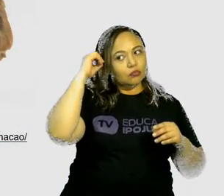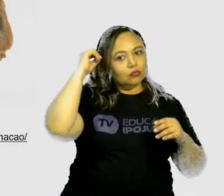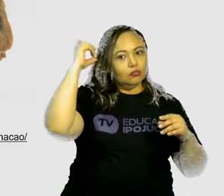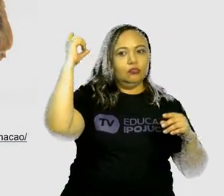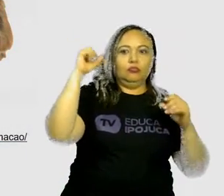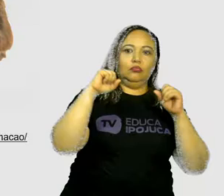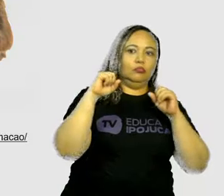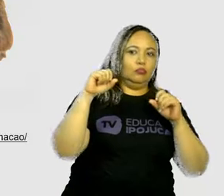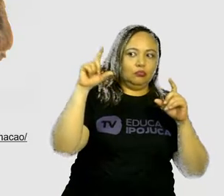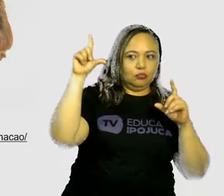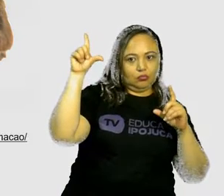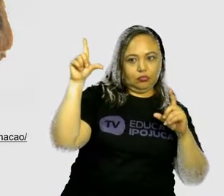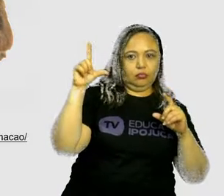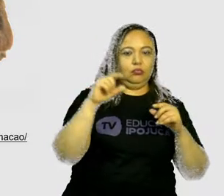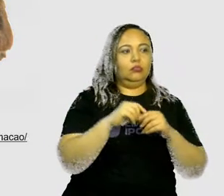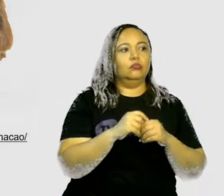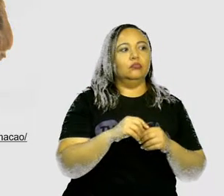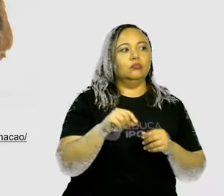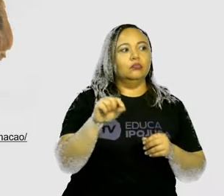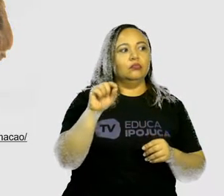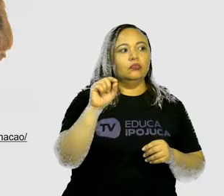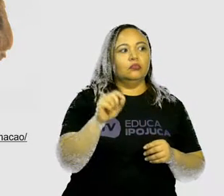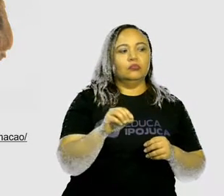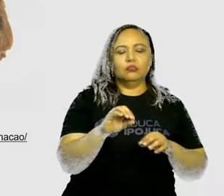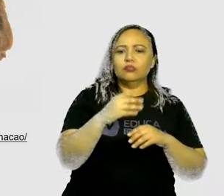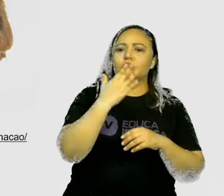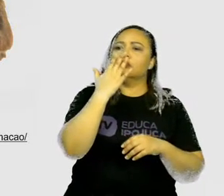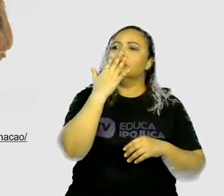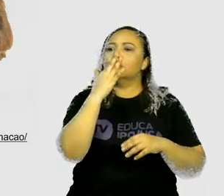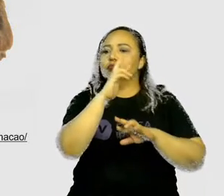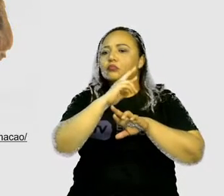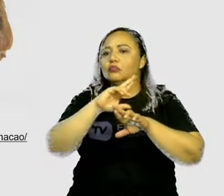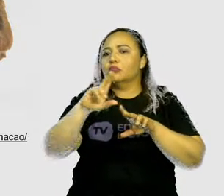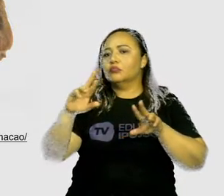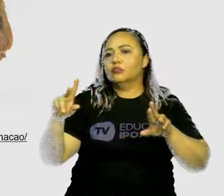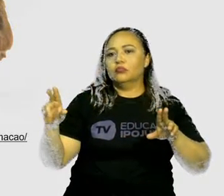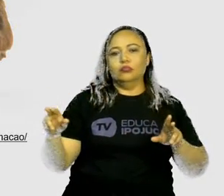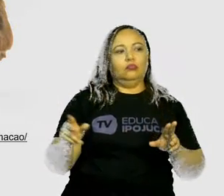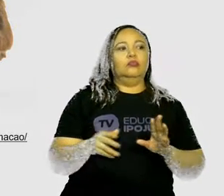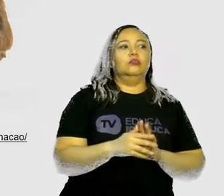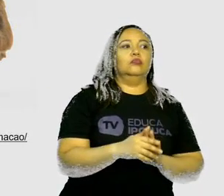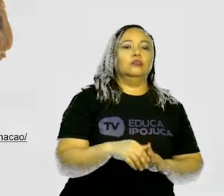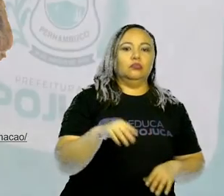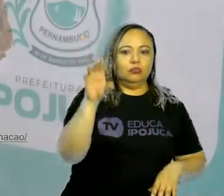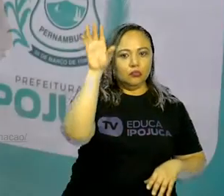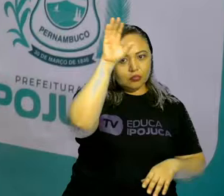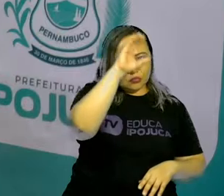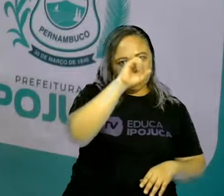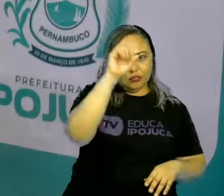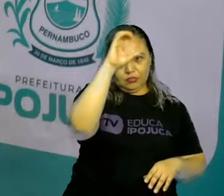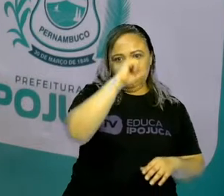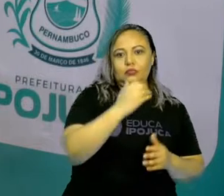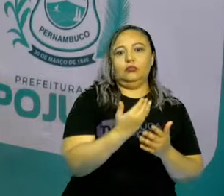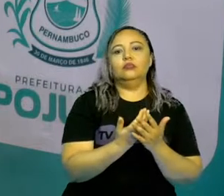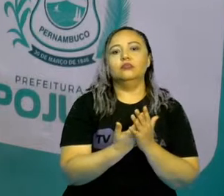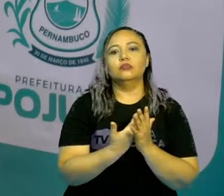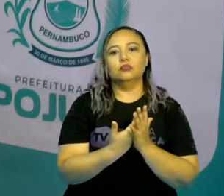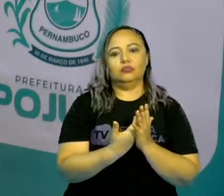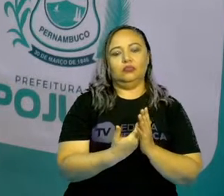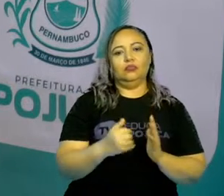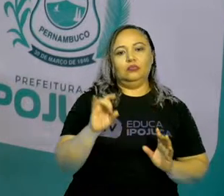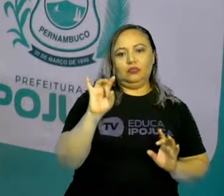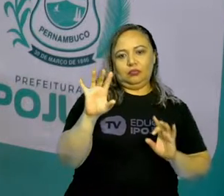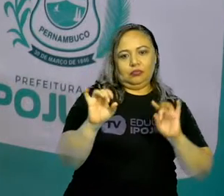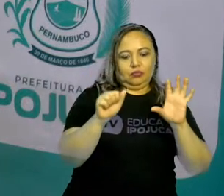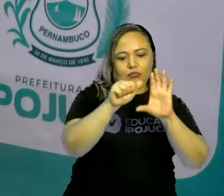grande, né? Outros, as cores também são diferentes. Então, vamos estudar juntos e aprender as características